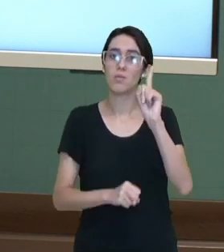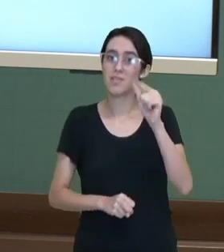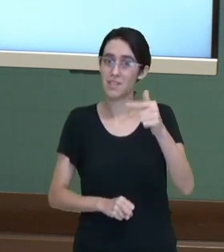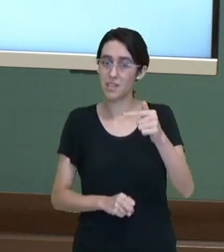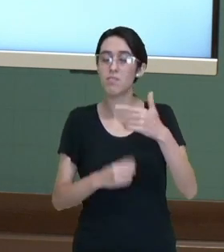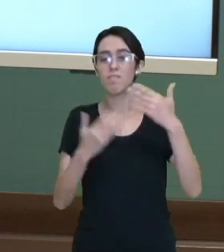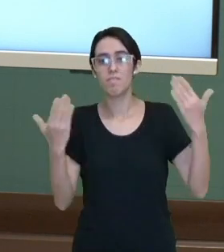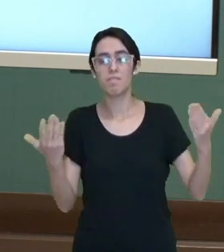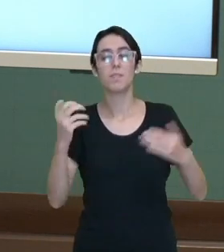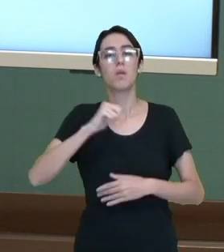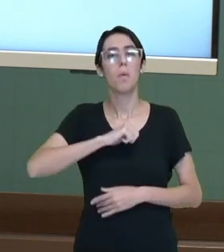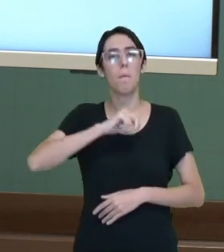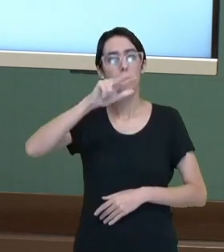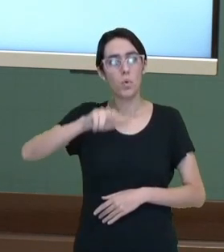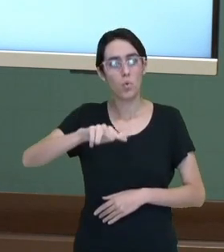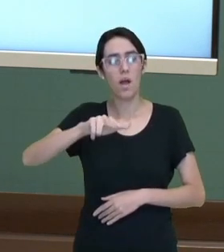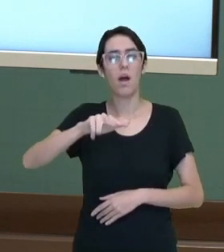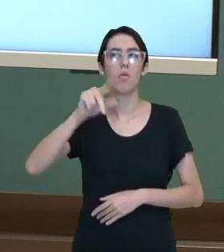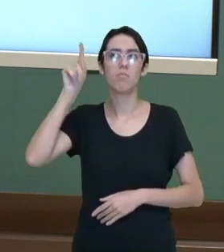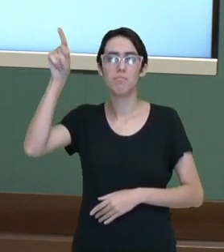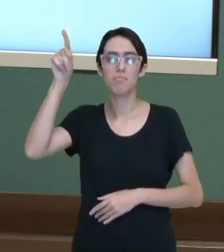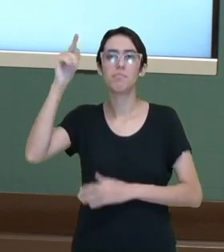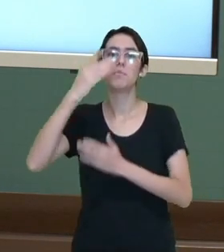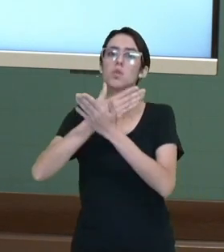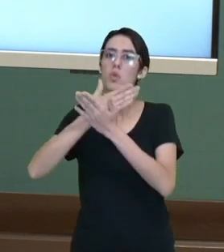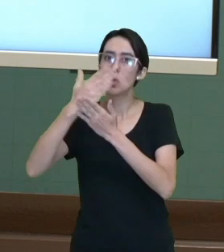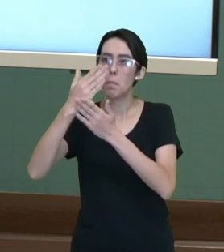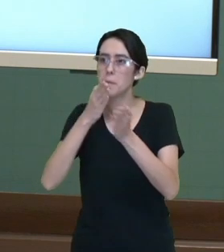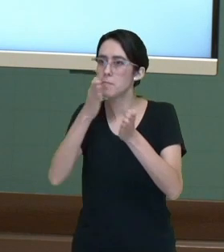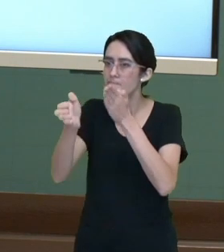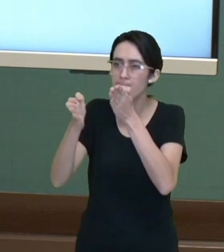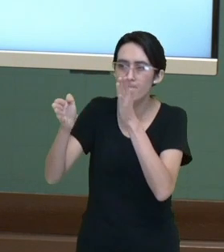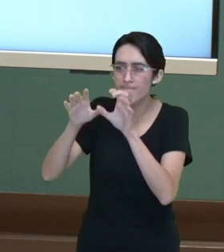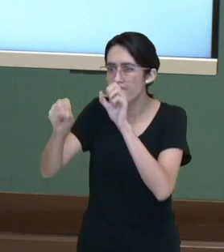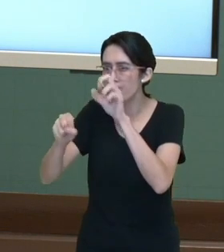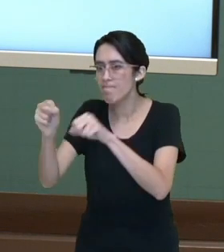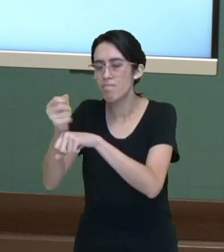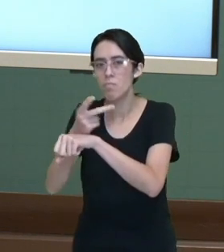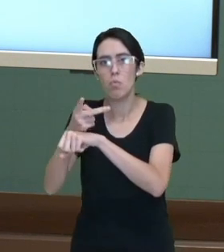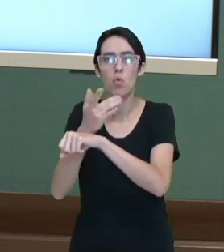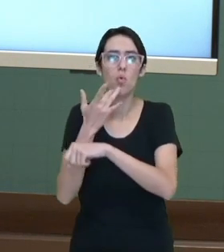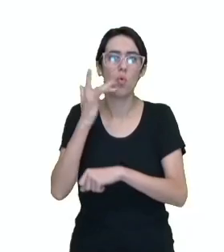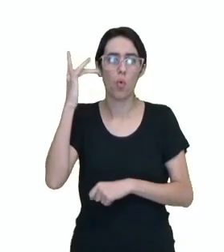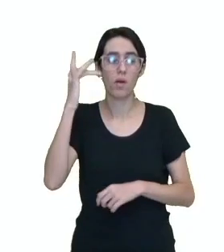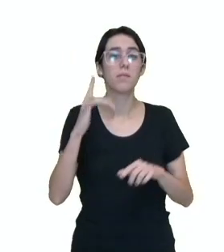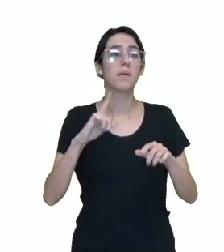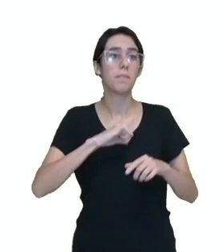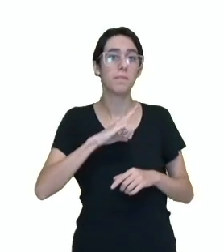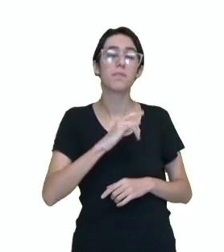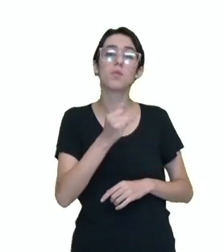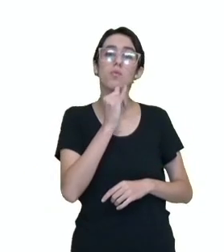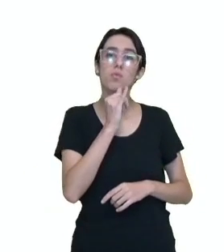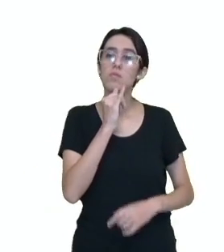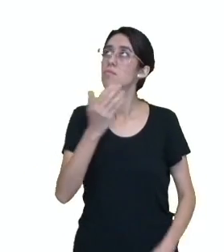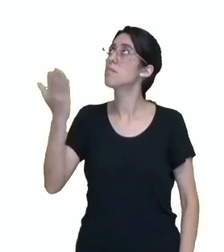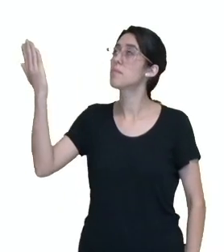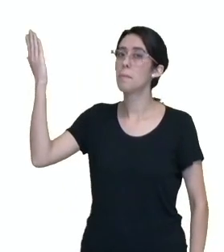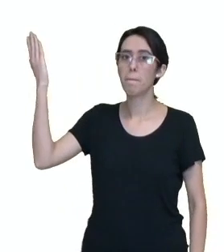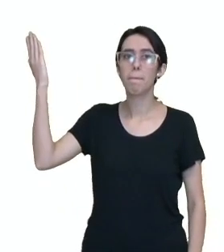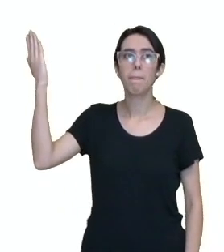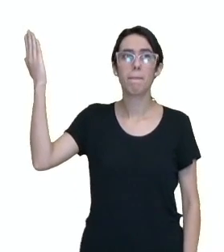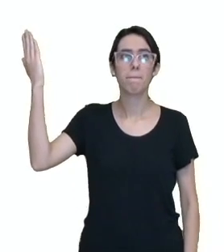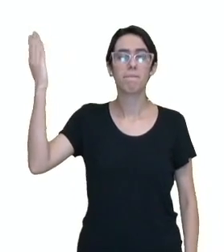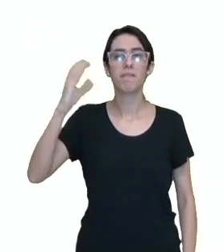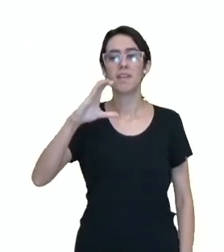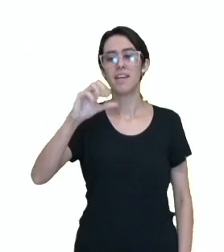portugueses passam a ocupar e explorar essa região. E nós vamos ter, por exemplo, a ruína da Capela Nossa